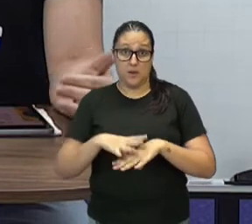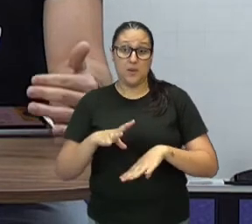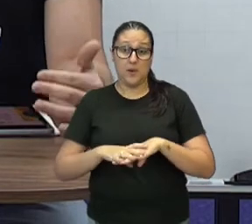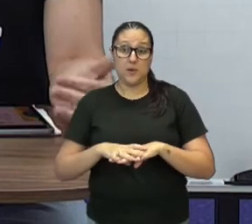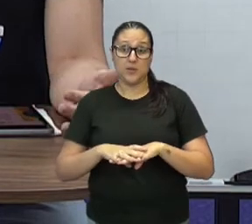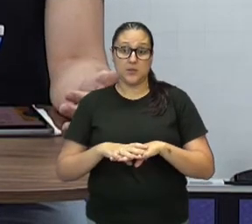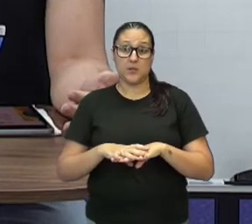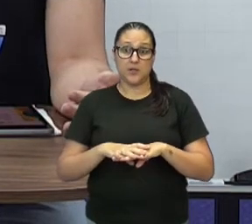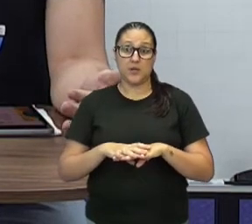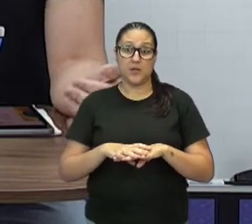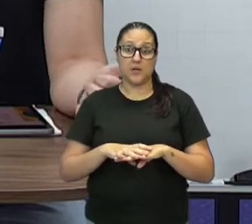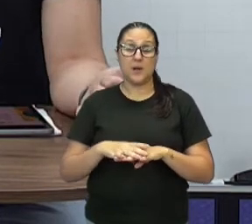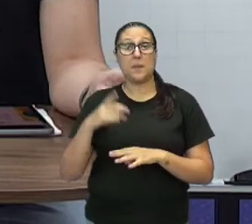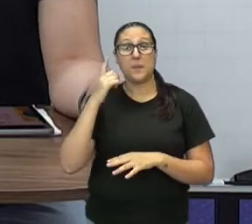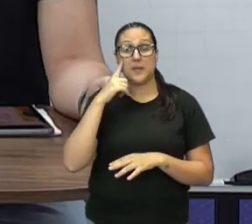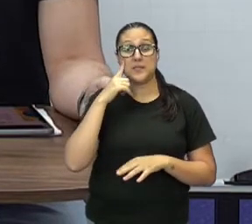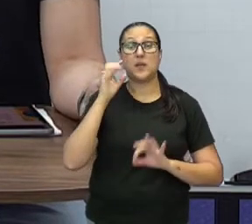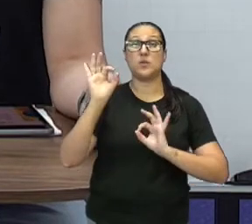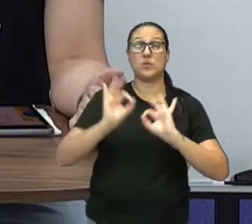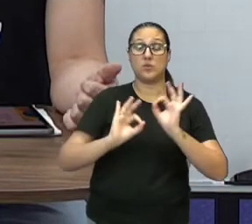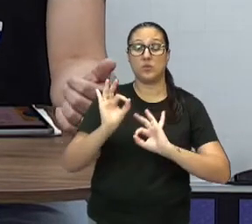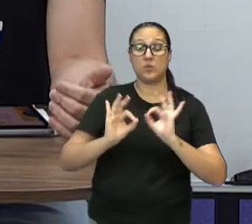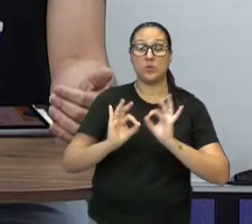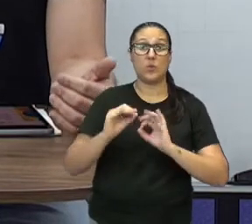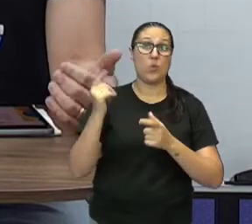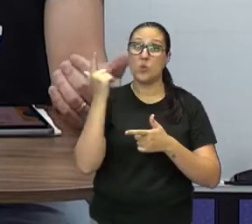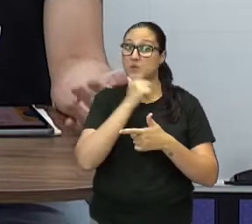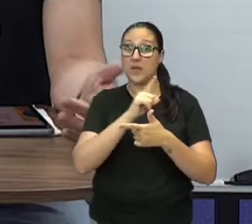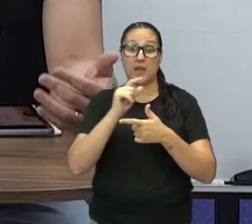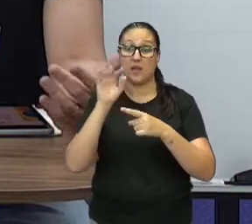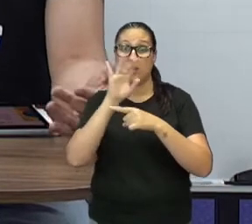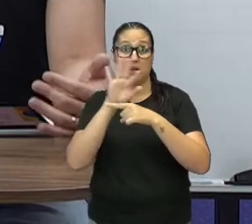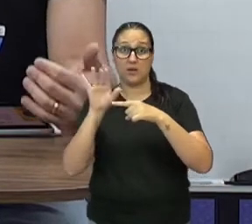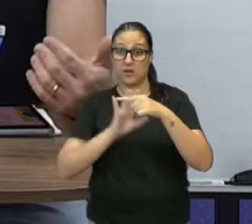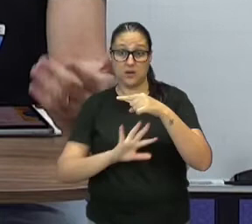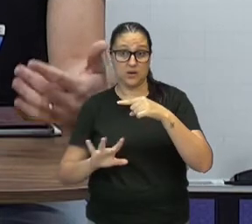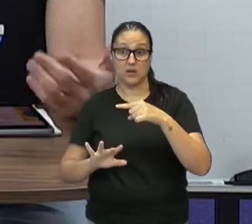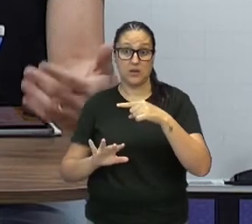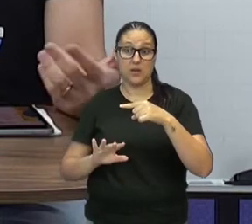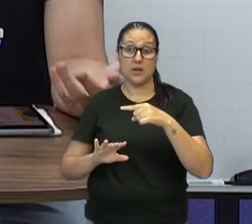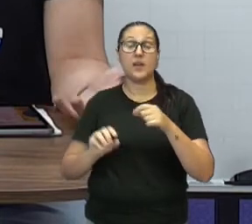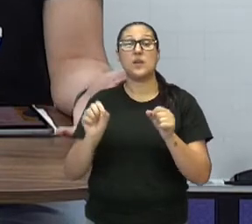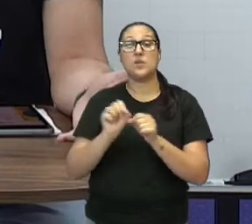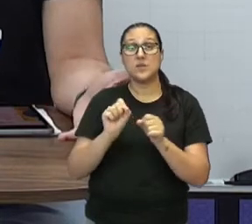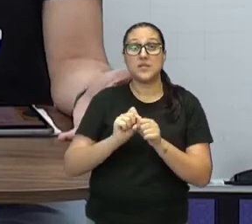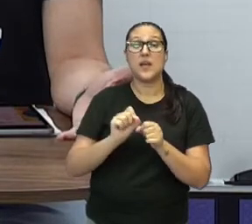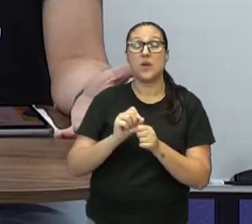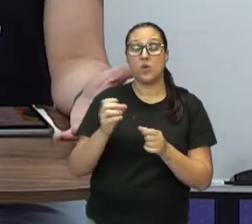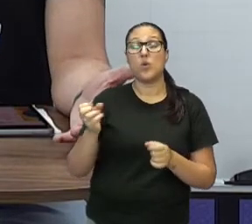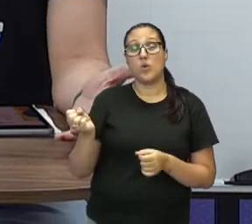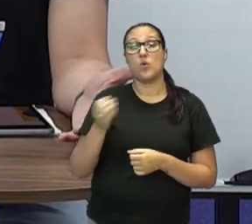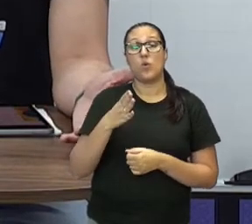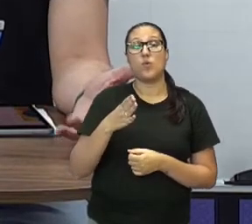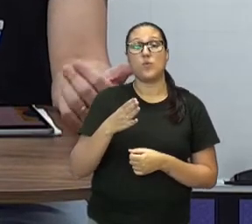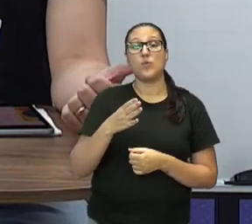consegue dar forma de fração, foram levados a conceber grandezas incomensuráveis.